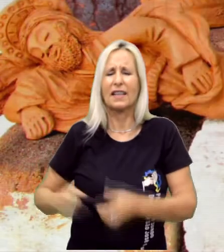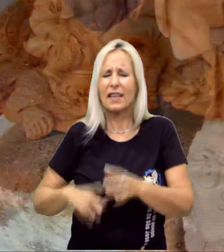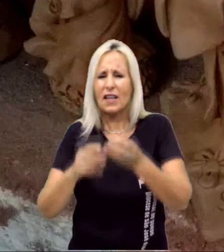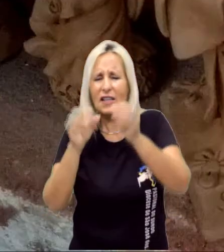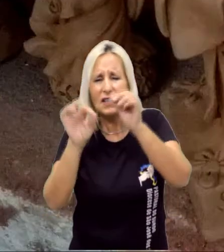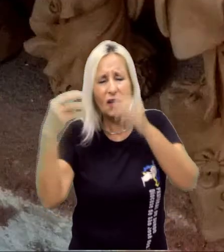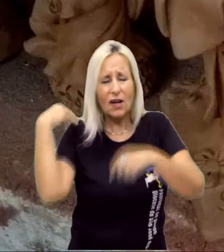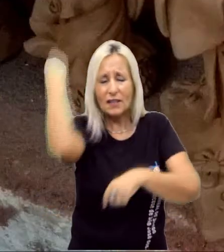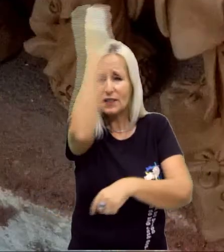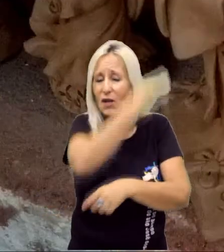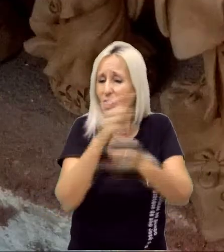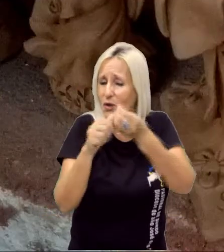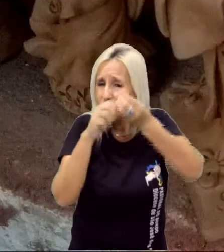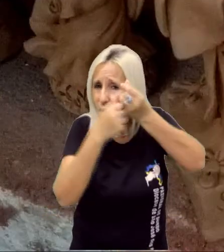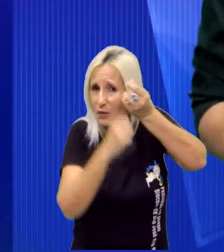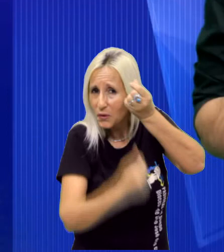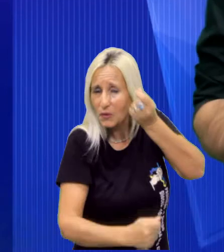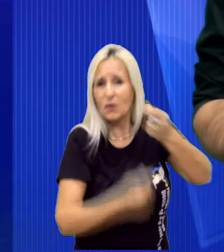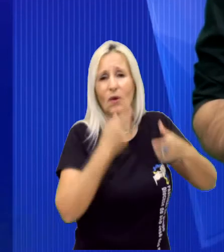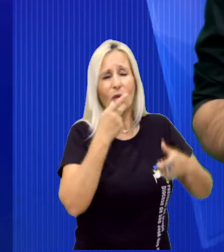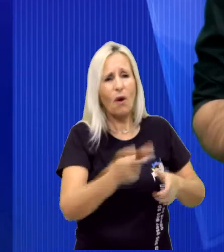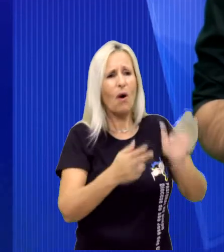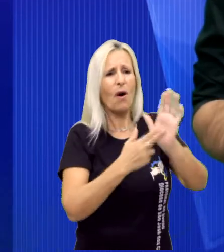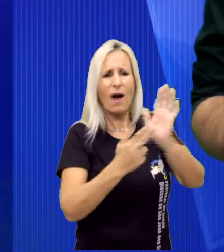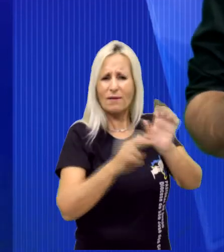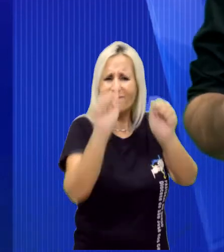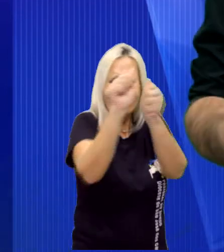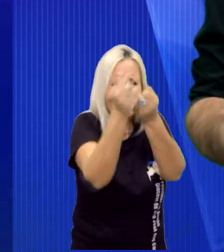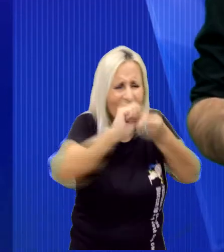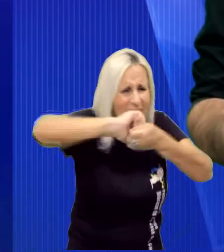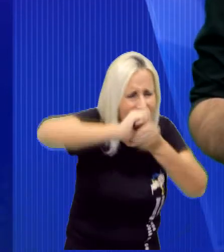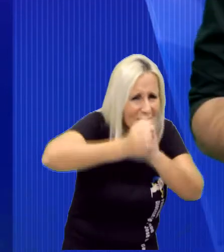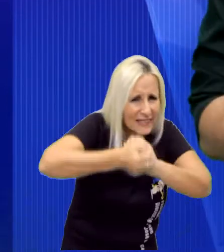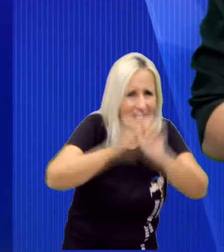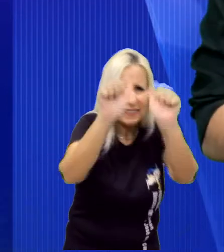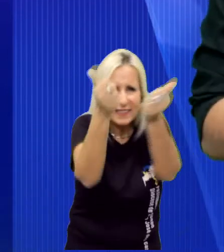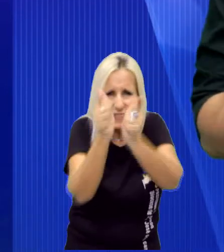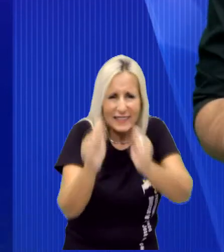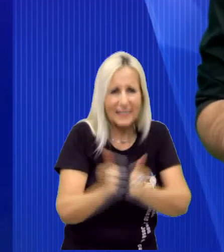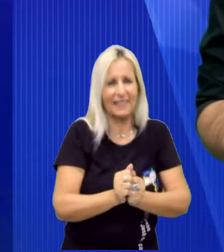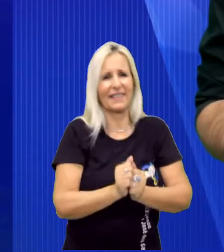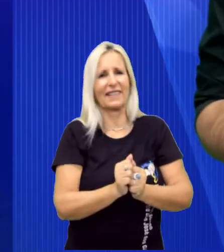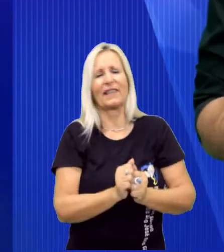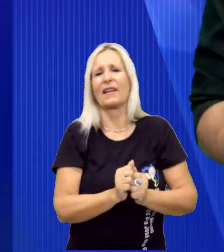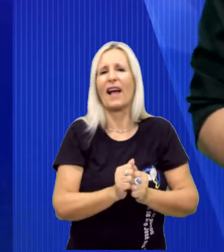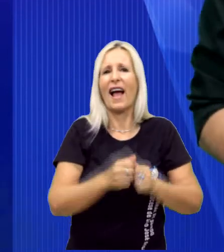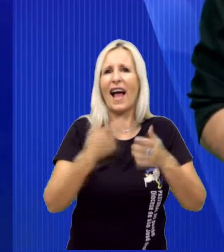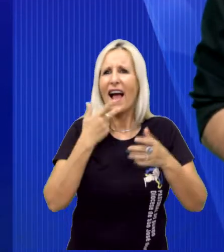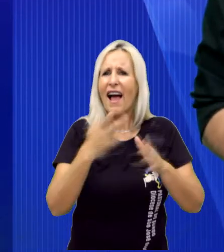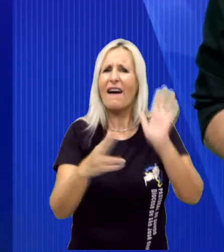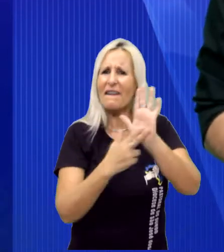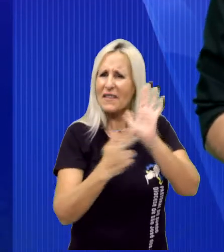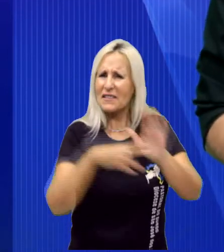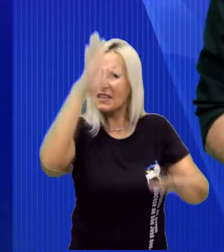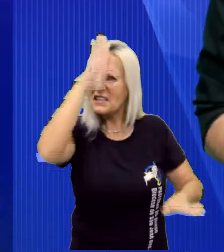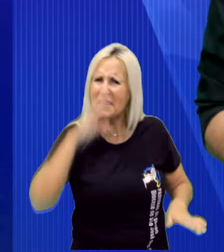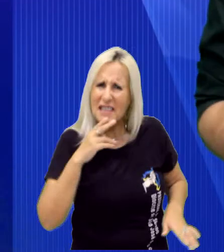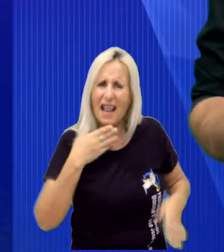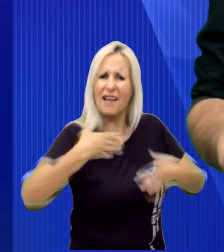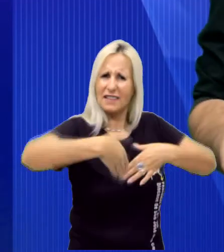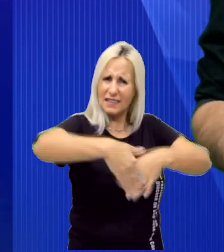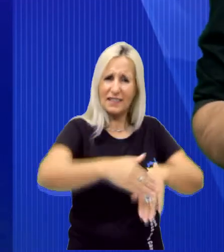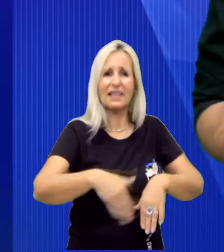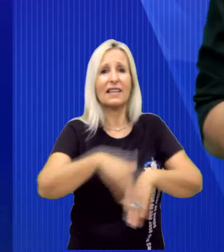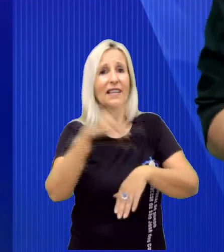por ela em peças feitas de argila. A visita é gratuita e pode ser feita de terça a sexta-feira, das 9h às 17h,